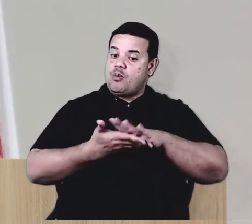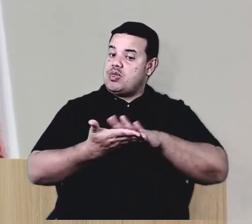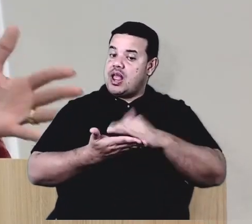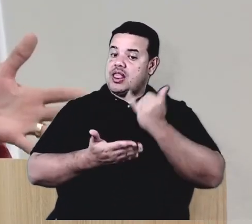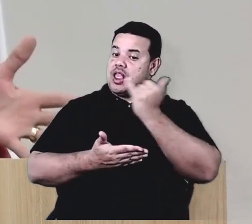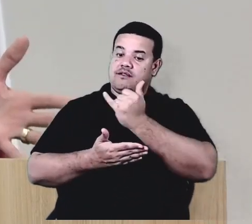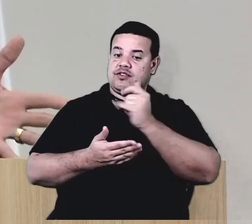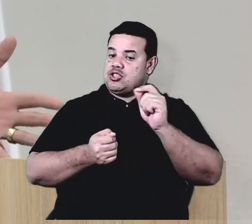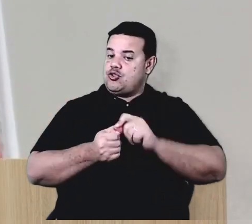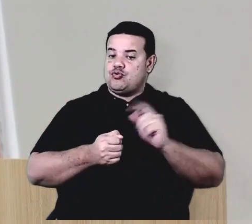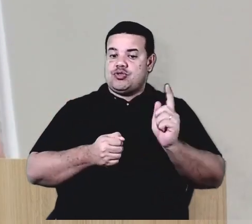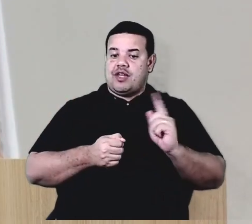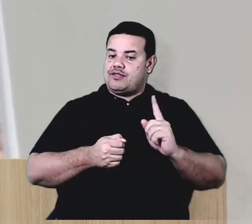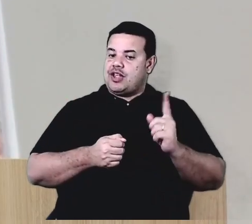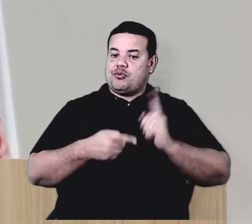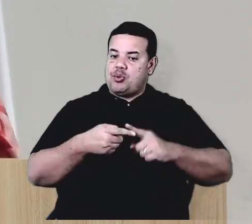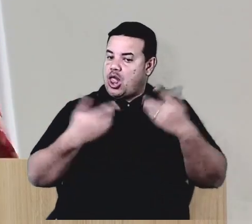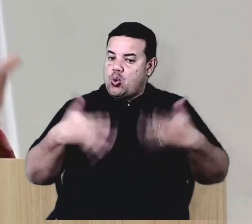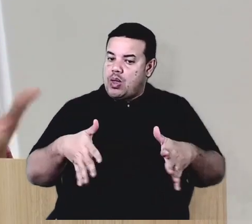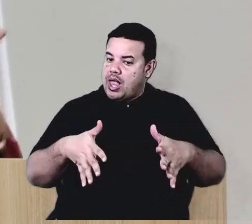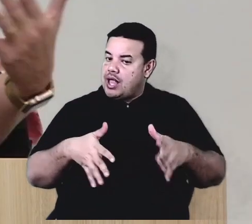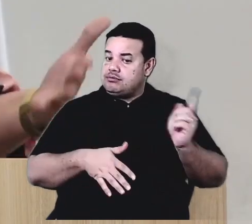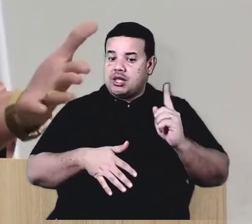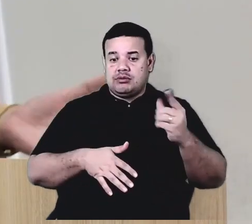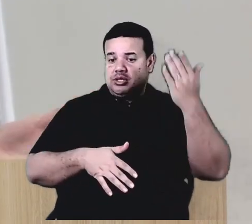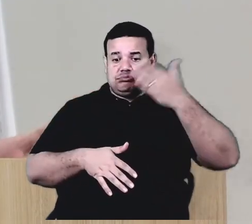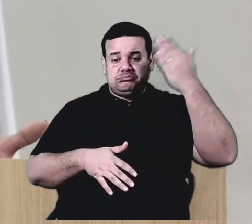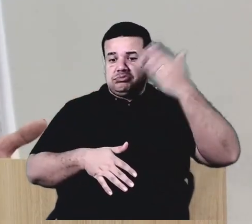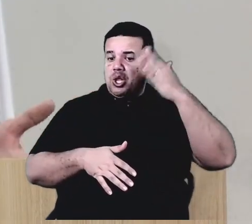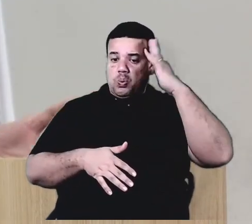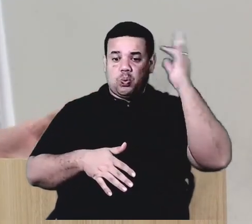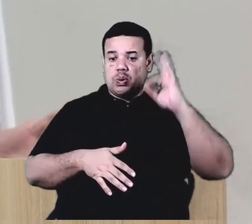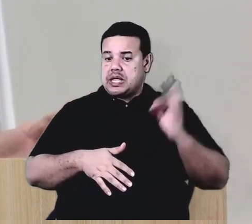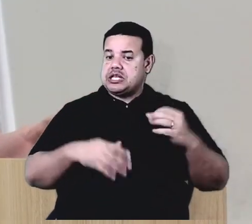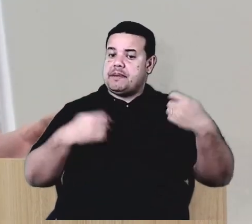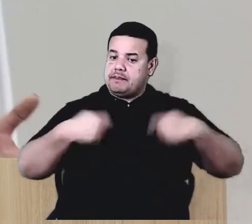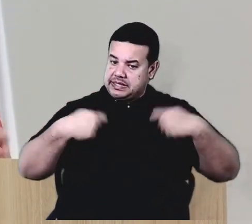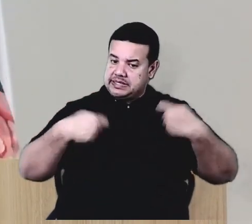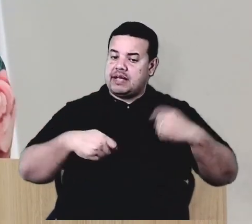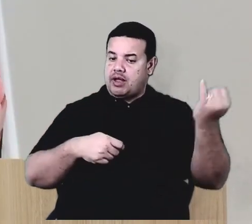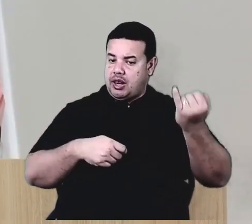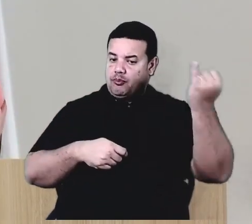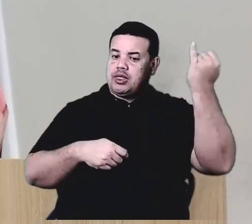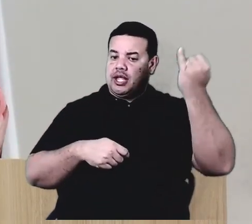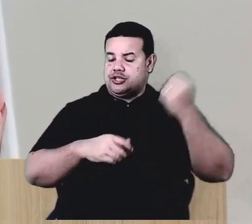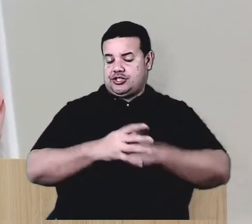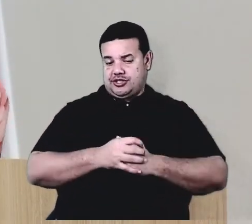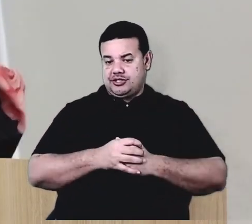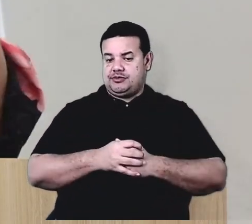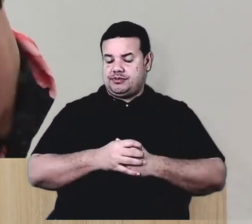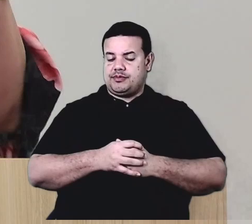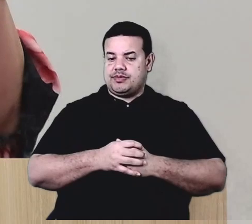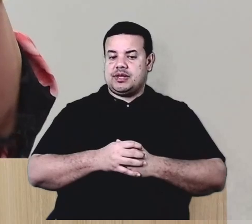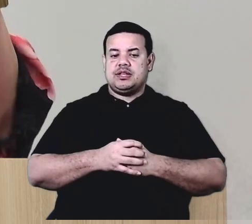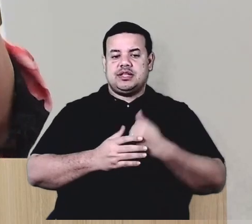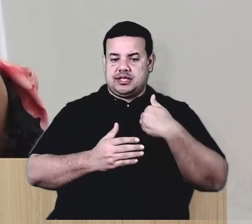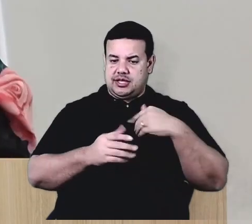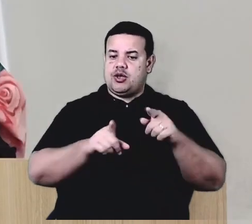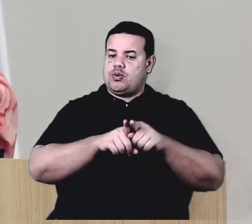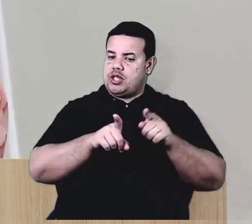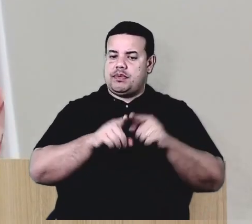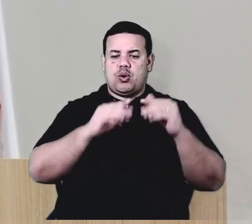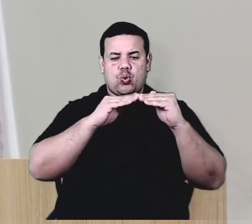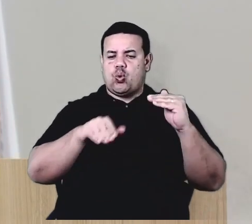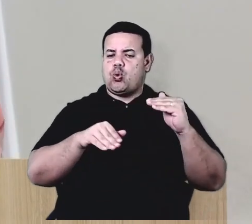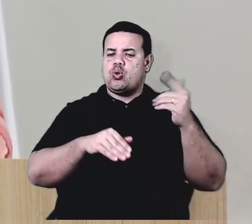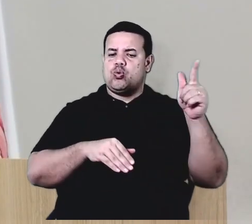mas não porque não quisessem, porque realmente eles não entendiam que aquela necessidade tinha que acontecer. E vou discordar também, nem lembro qual vereador, se foi o